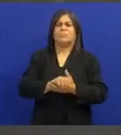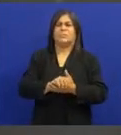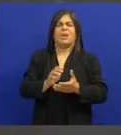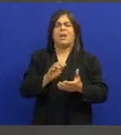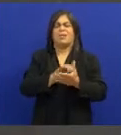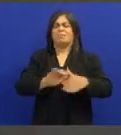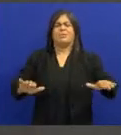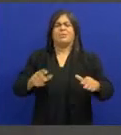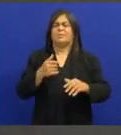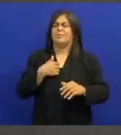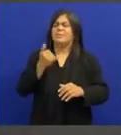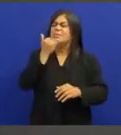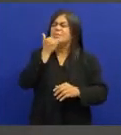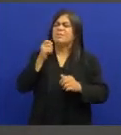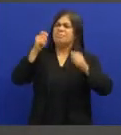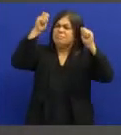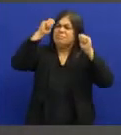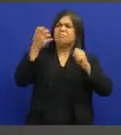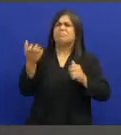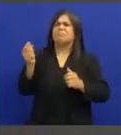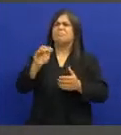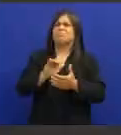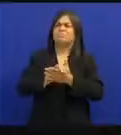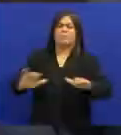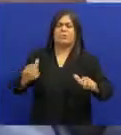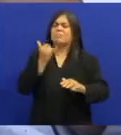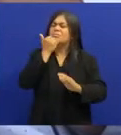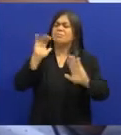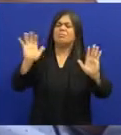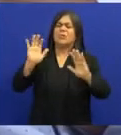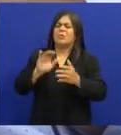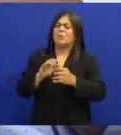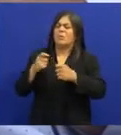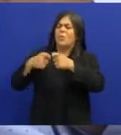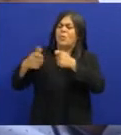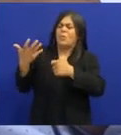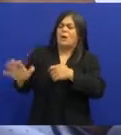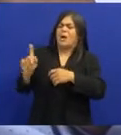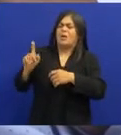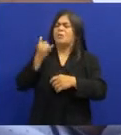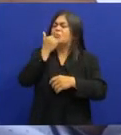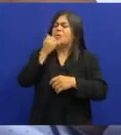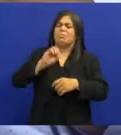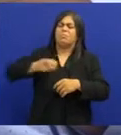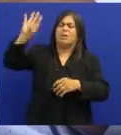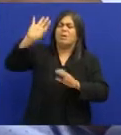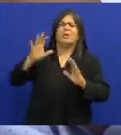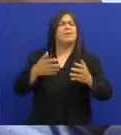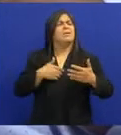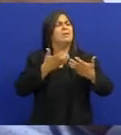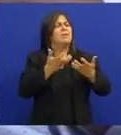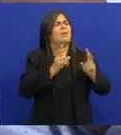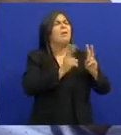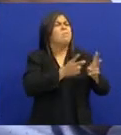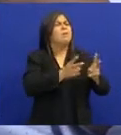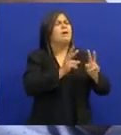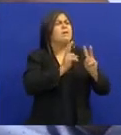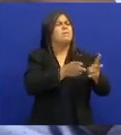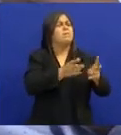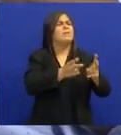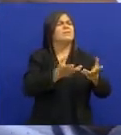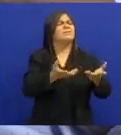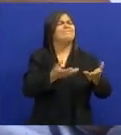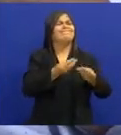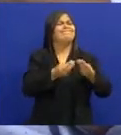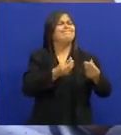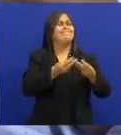E ela separou Isso Não Não tem mais relacionamento Nenhum Pode tirar suas coisas Aqui de casa E vai-se embora Vai viver com ela E ele não queria Foi